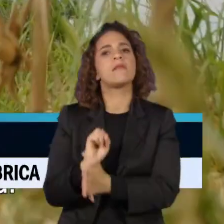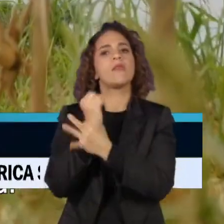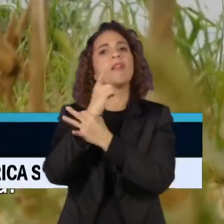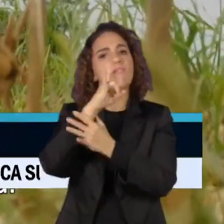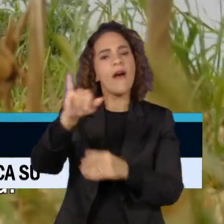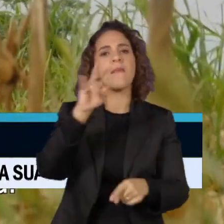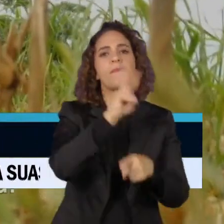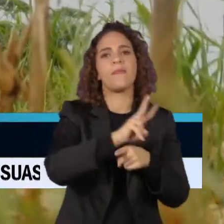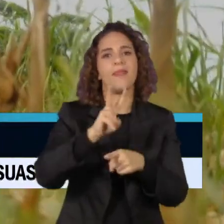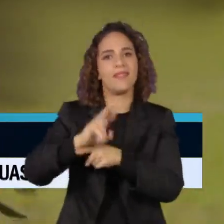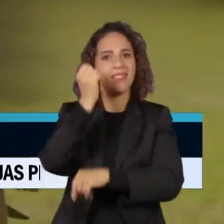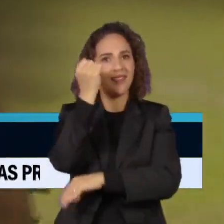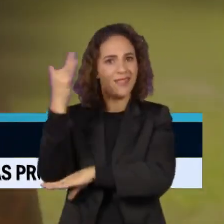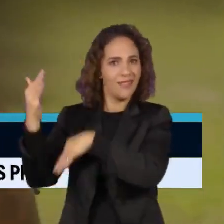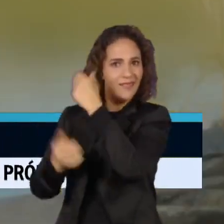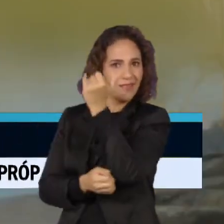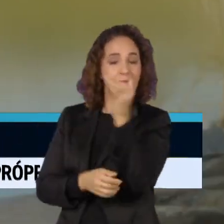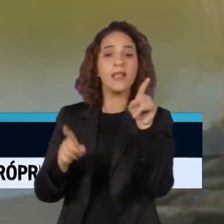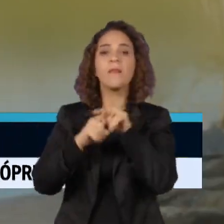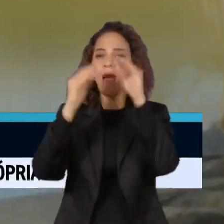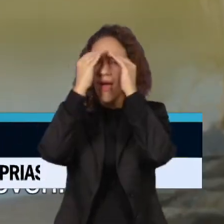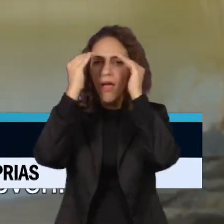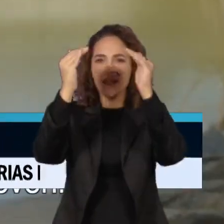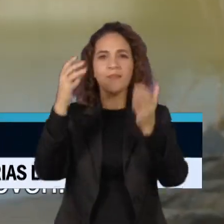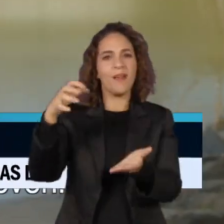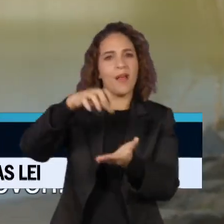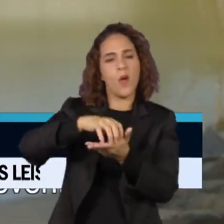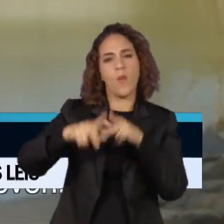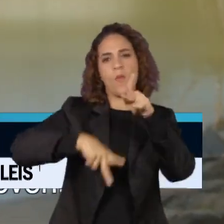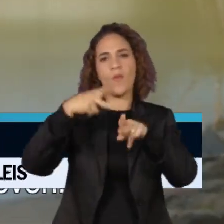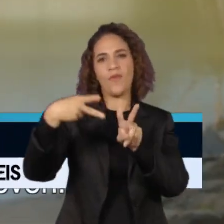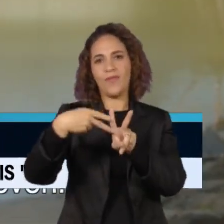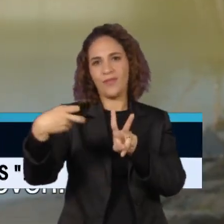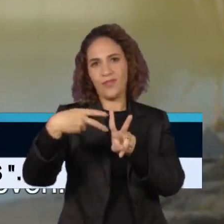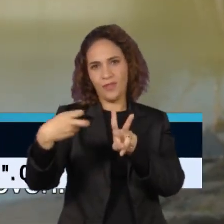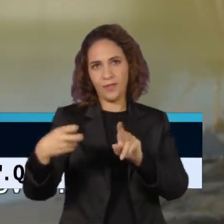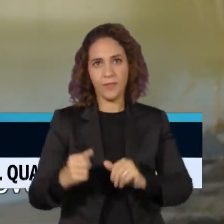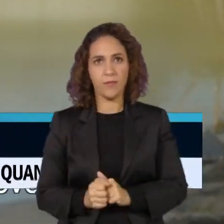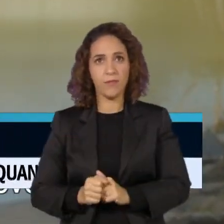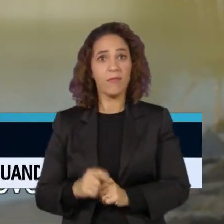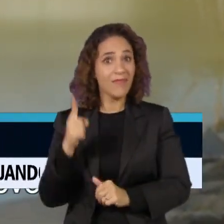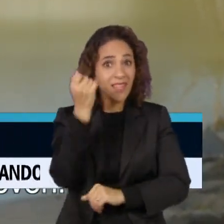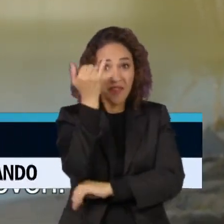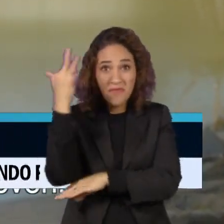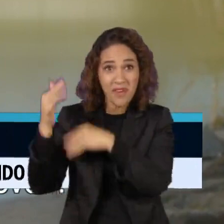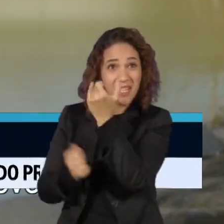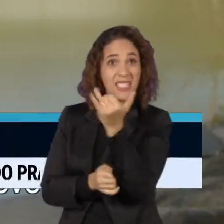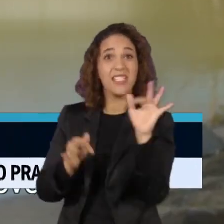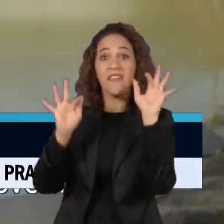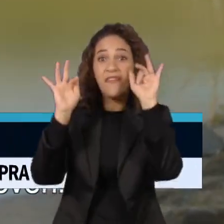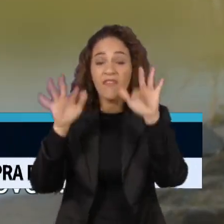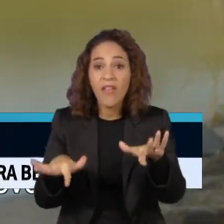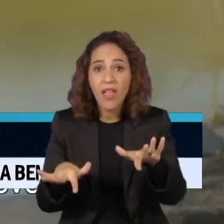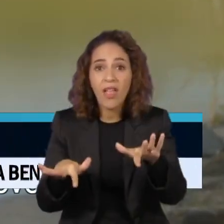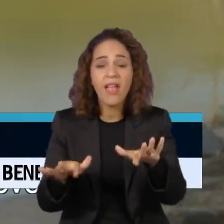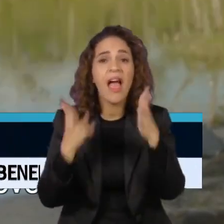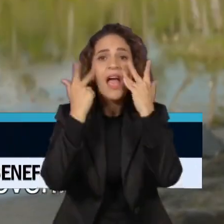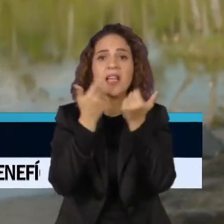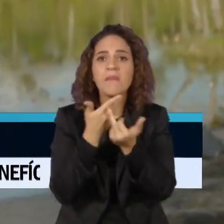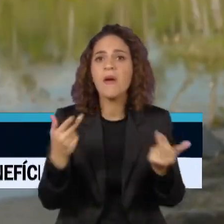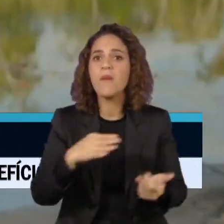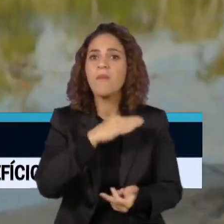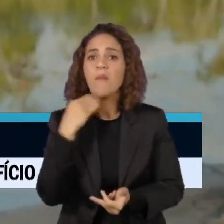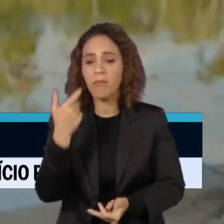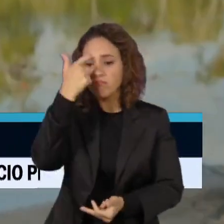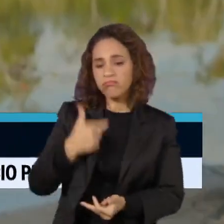preservação do meio ambiente e respeito aos povos originários. Quando acabar a floresta, acabam os animais, acabam com minha